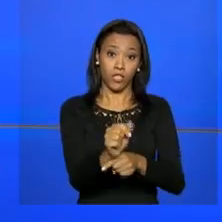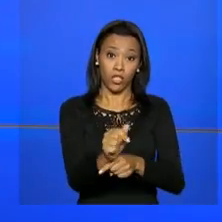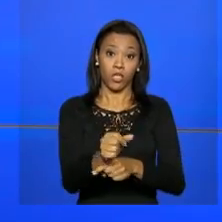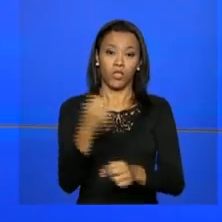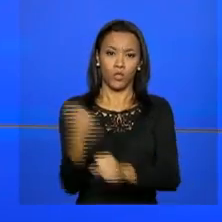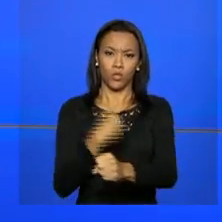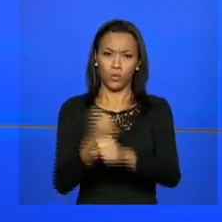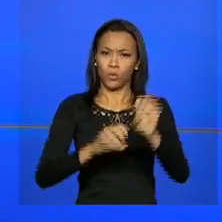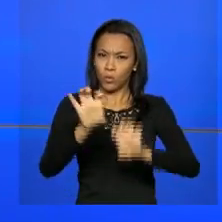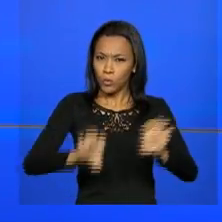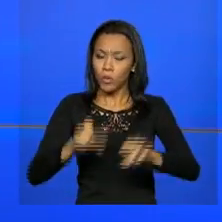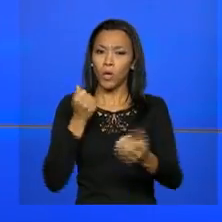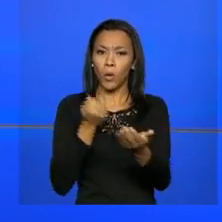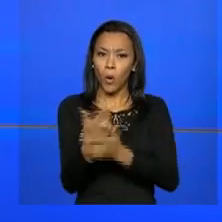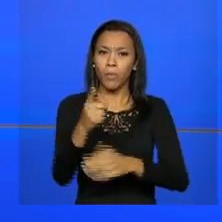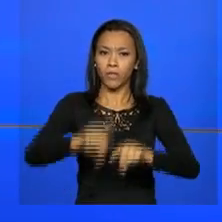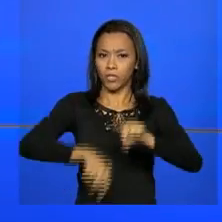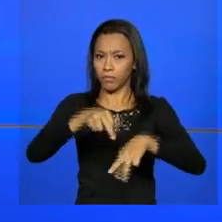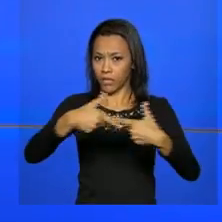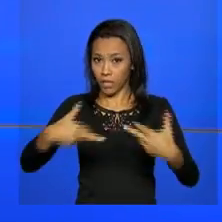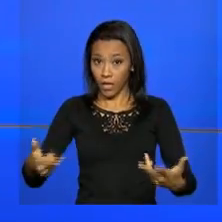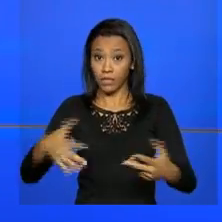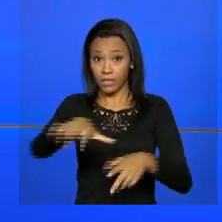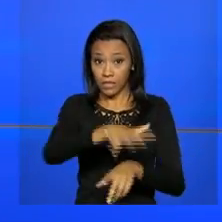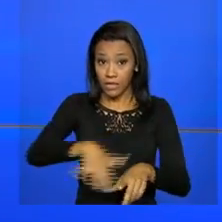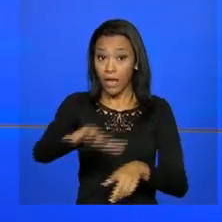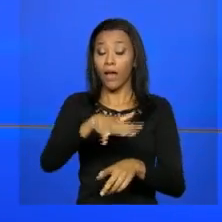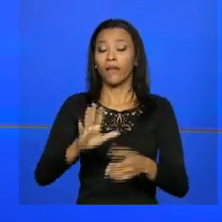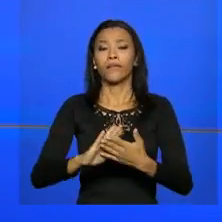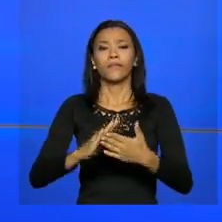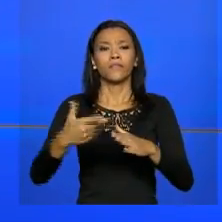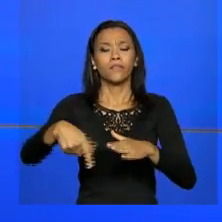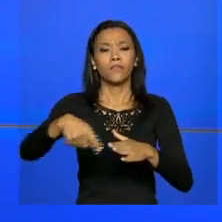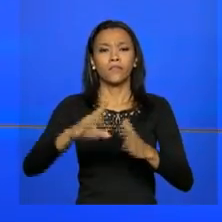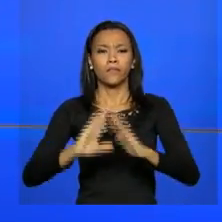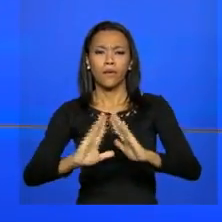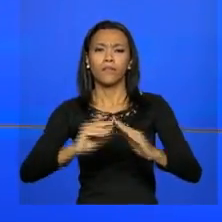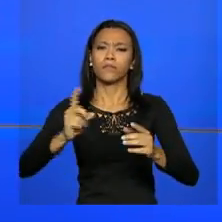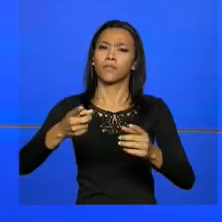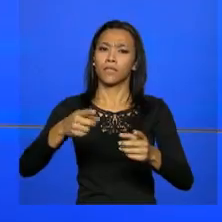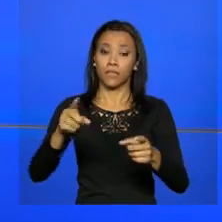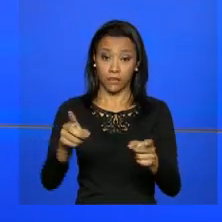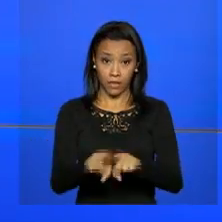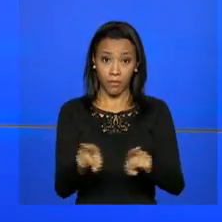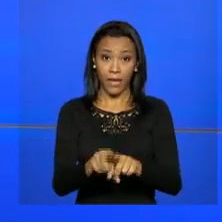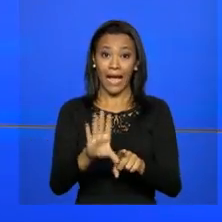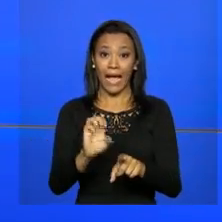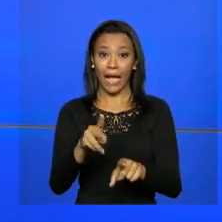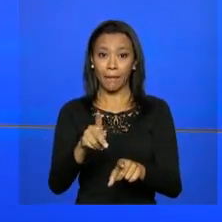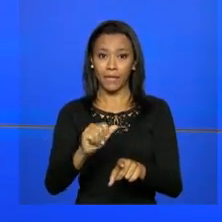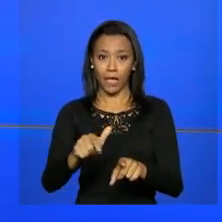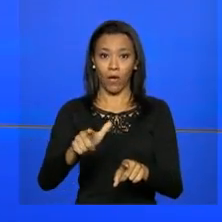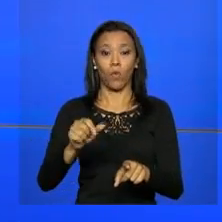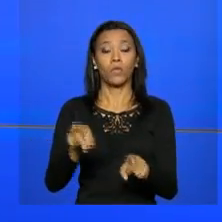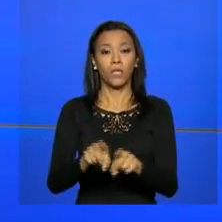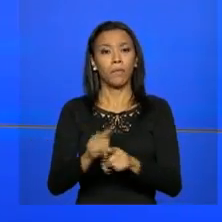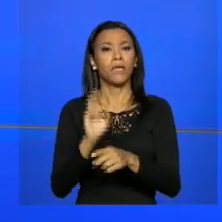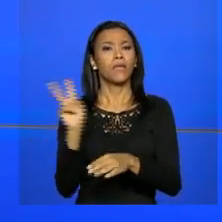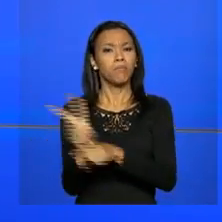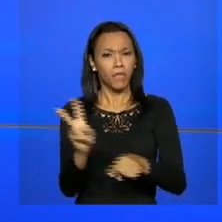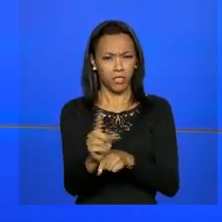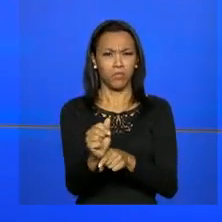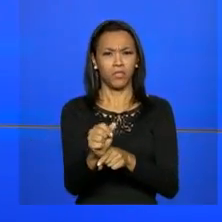financiamento de máquinas e equipamentos, setor imobiliário para o crédito agrícola, capital de giro para empresas e empréstimos aos trabalhadores.